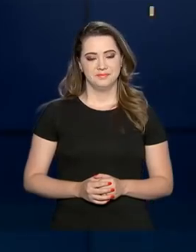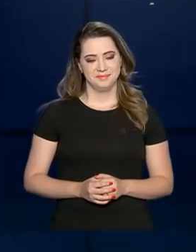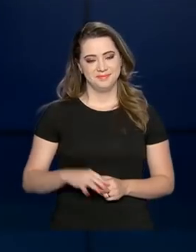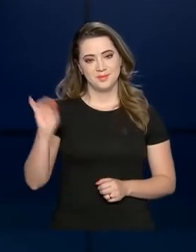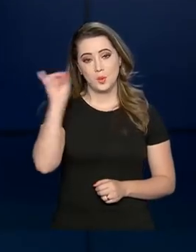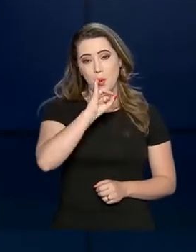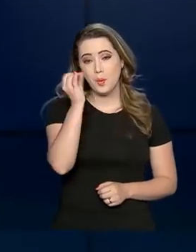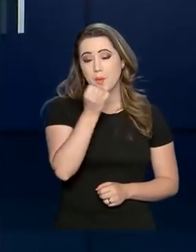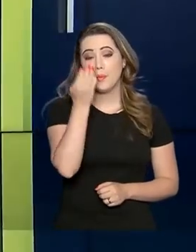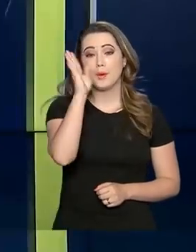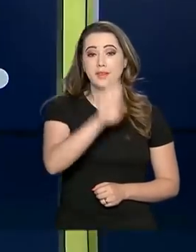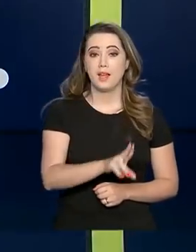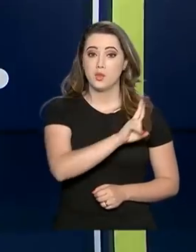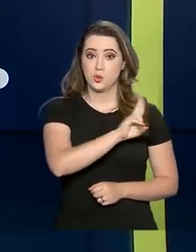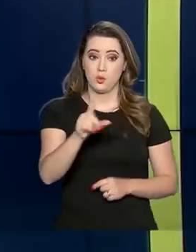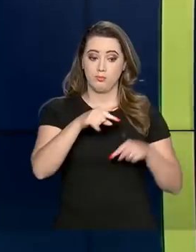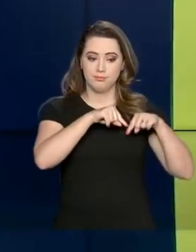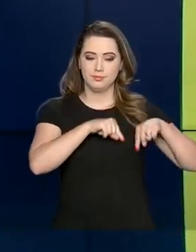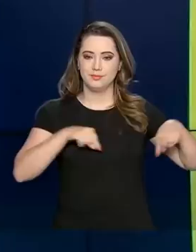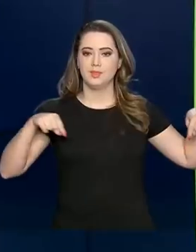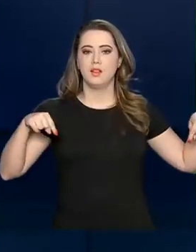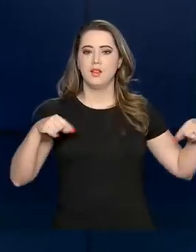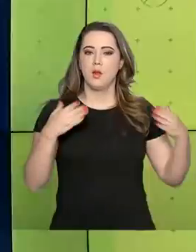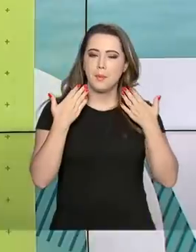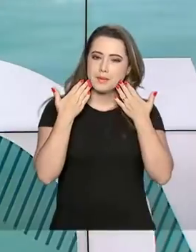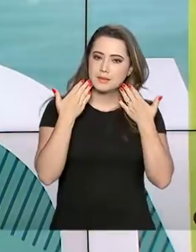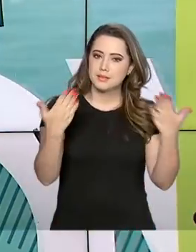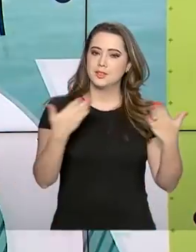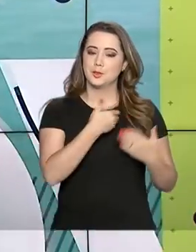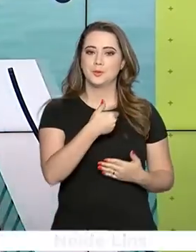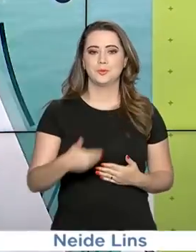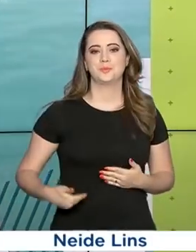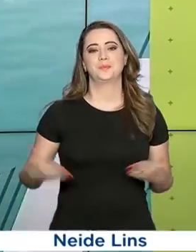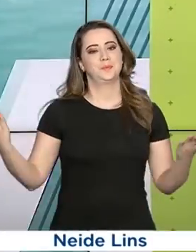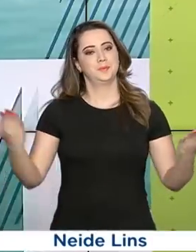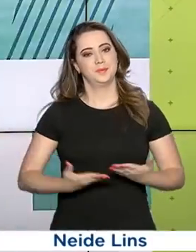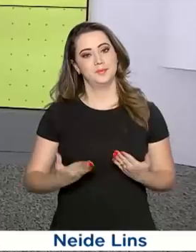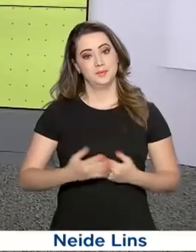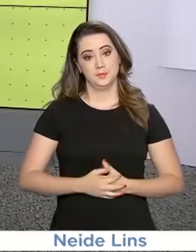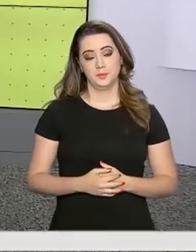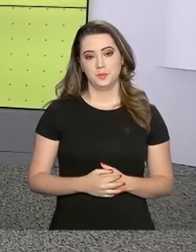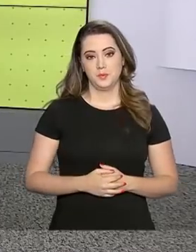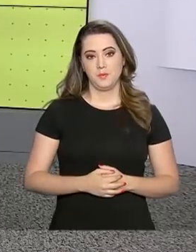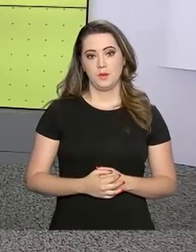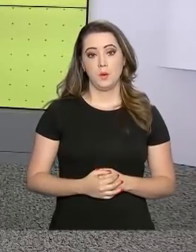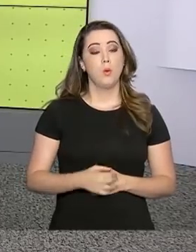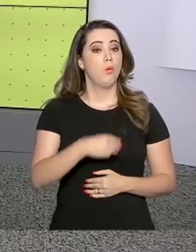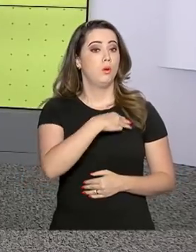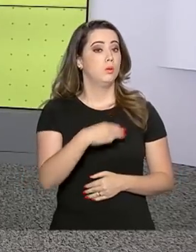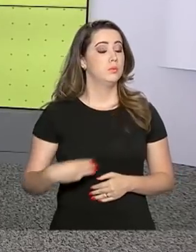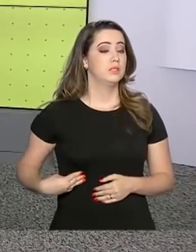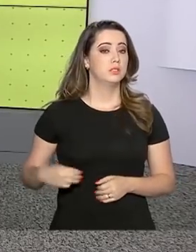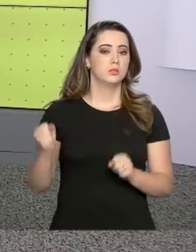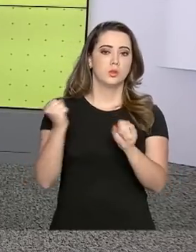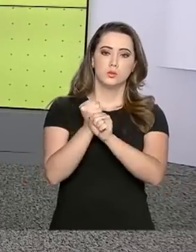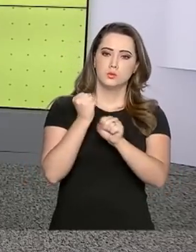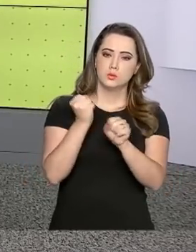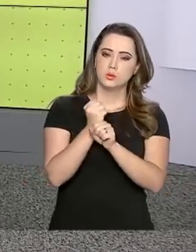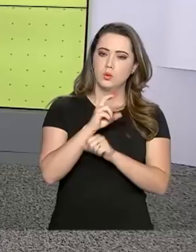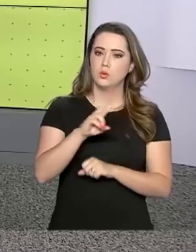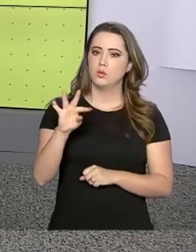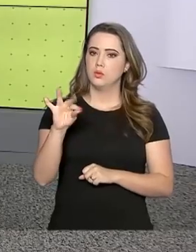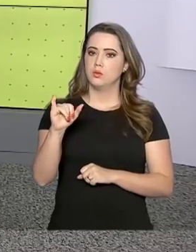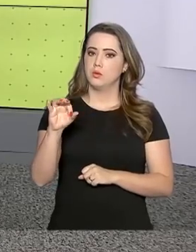Olá, boa tarde, eu sou Roberto Camargo e está no ar mais uma edição do Governo Agora. O ministro da Infraestrutura,